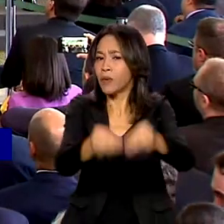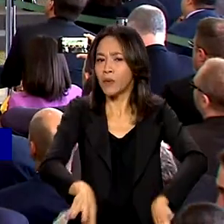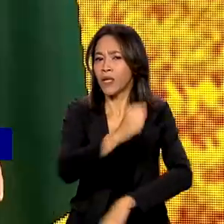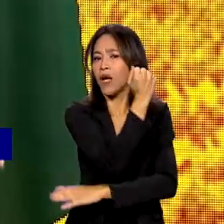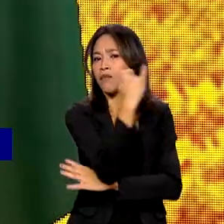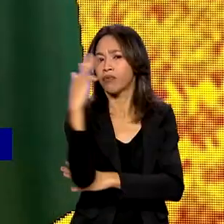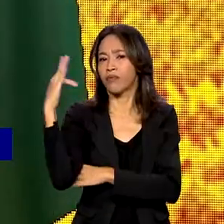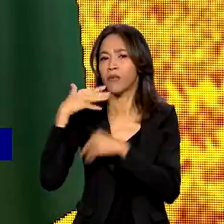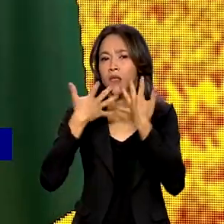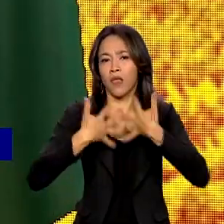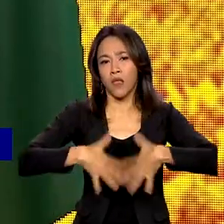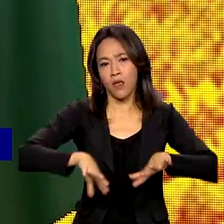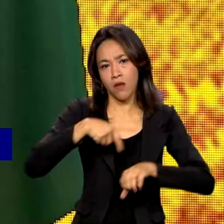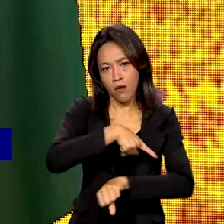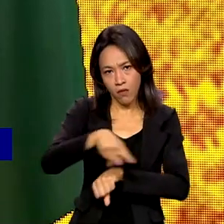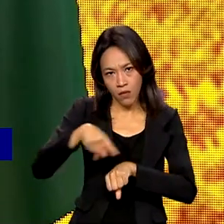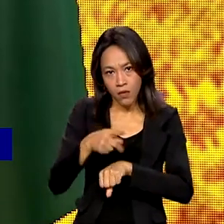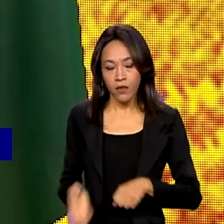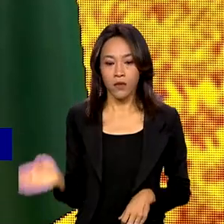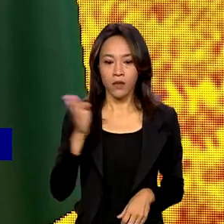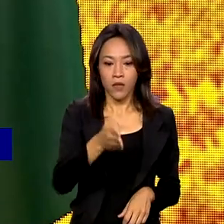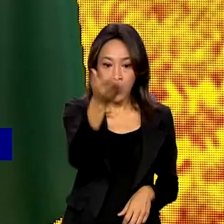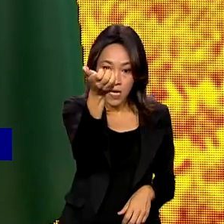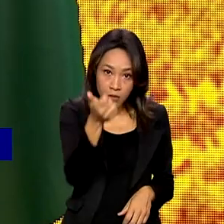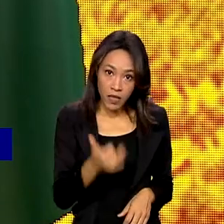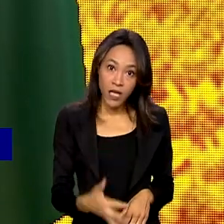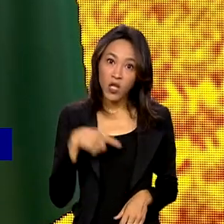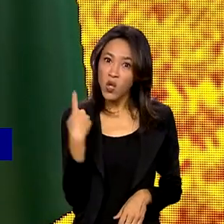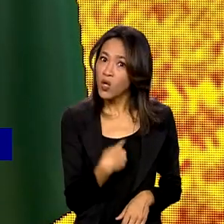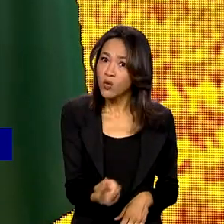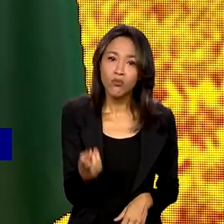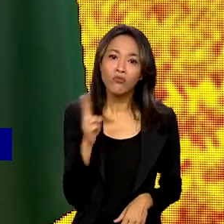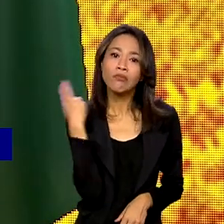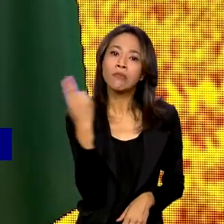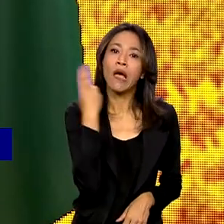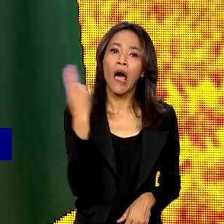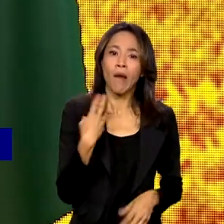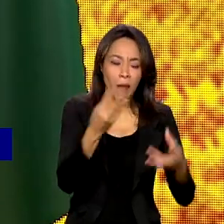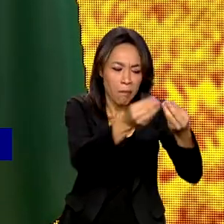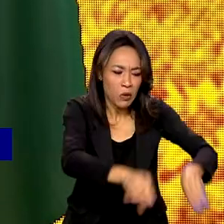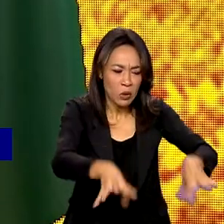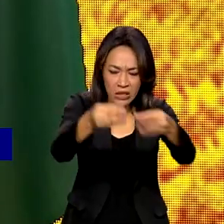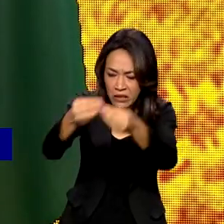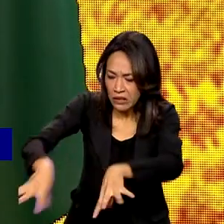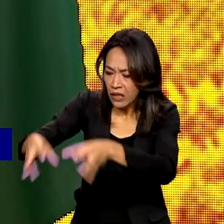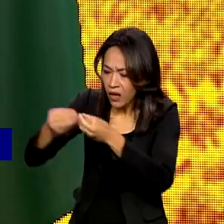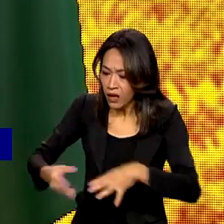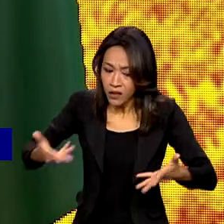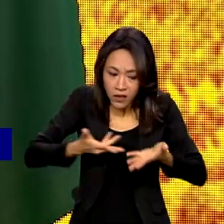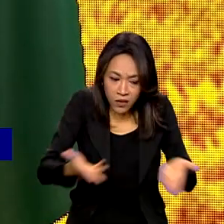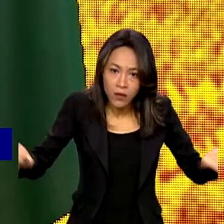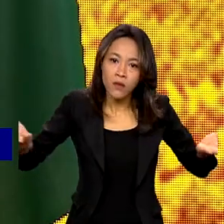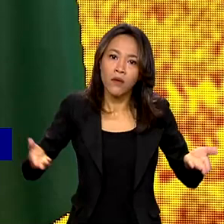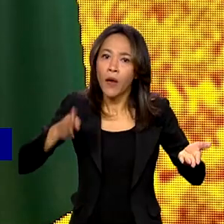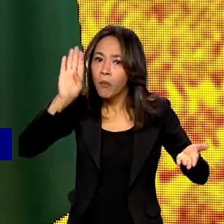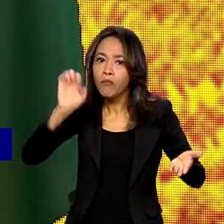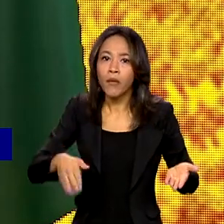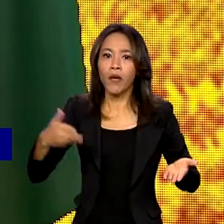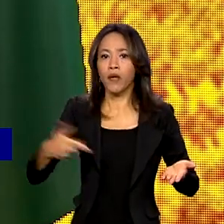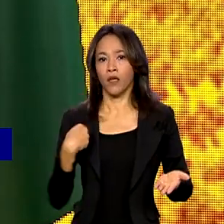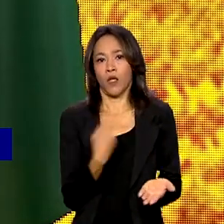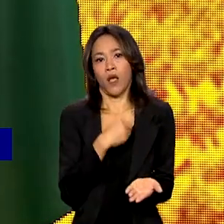do país. O que nós não podemos é ser predadores daquilo que é um bem que nós temos,